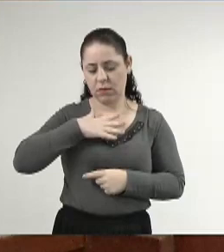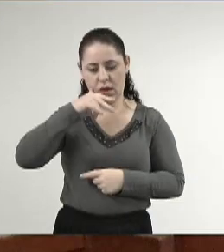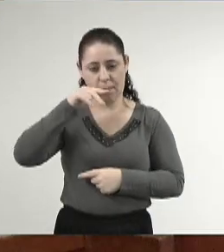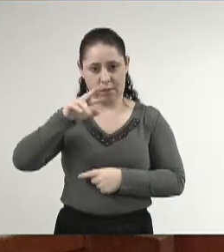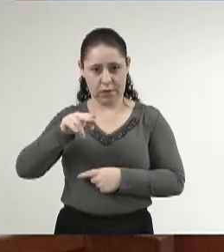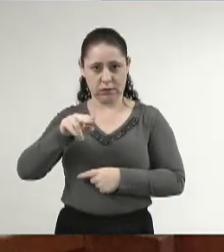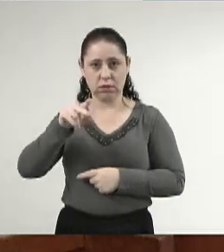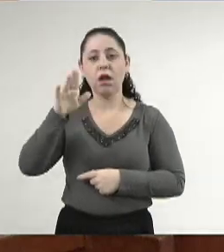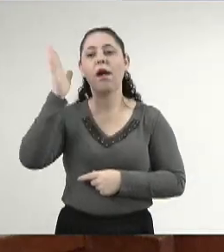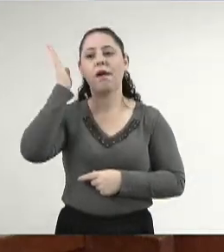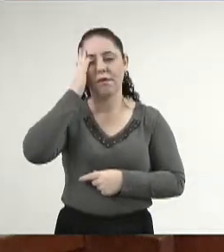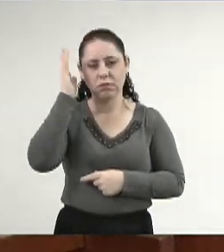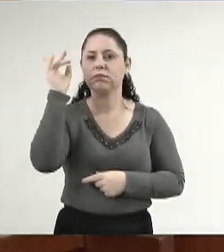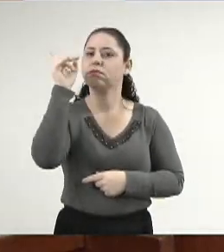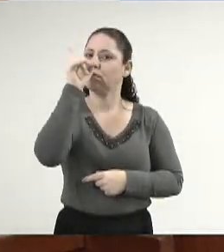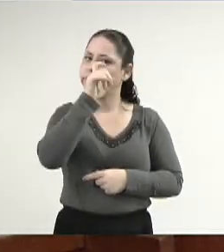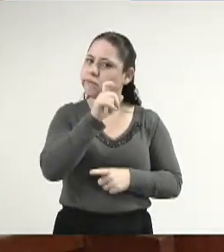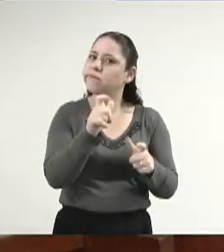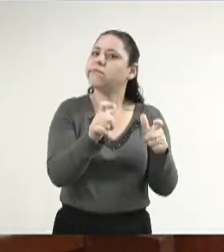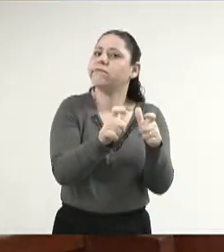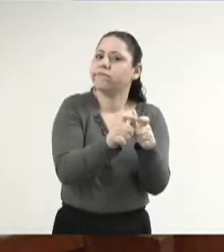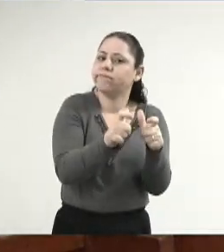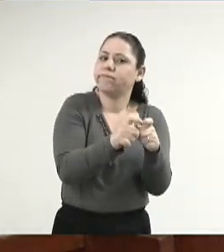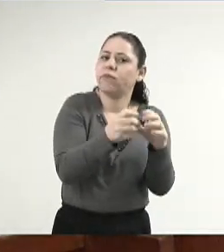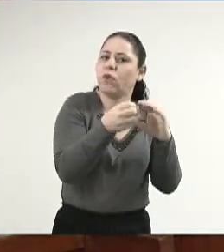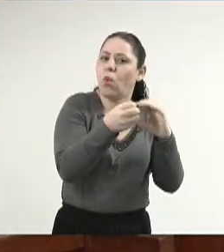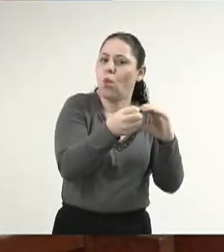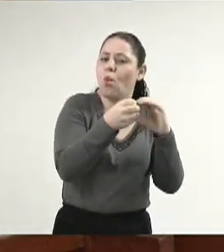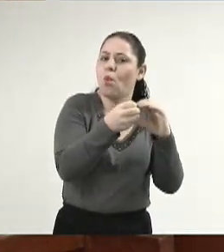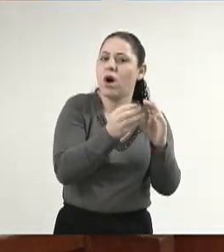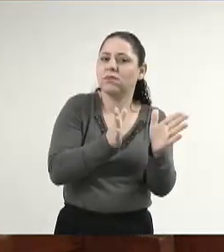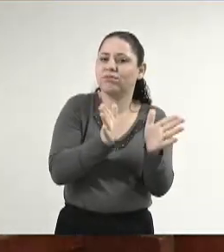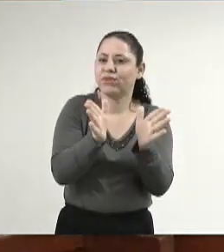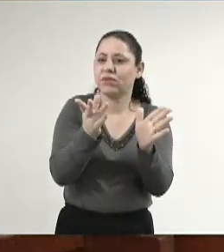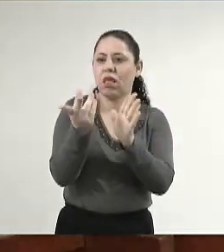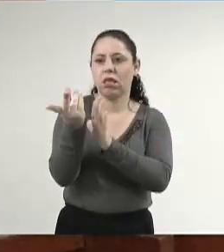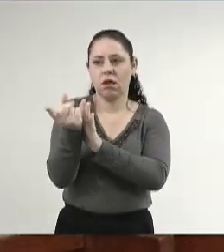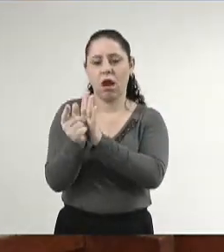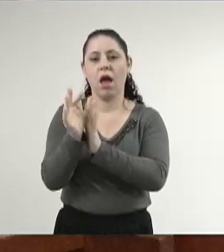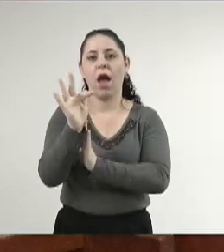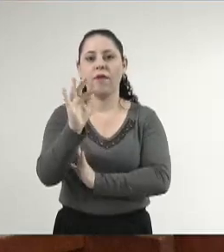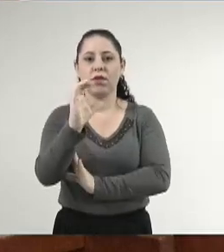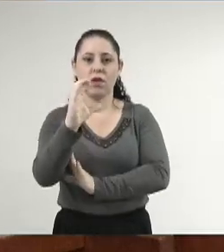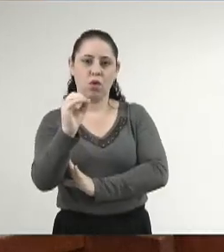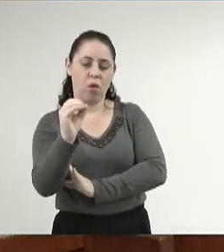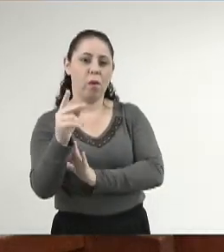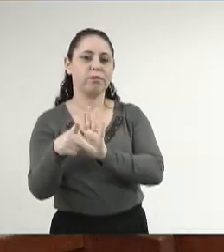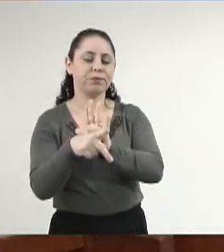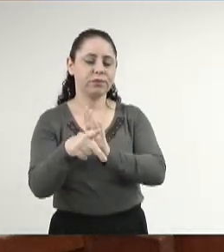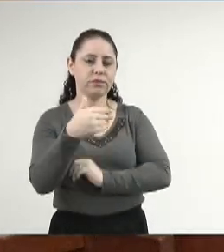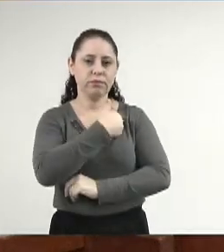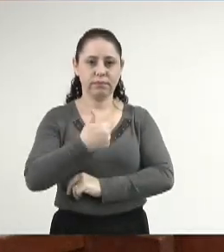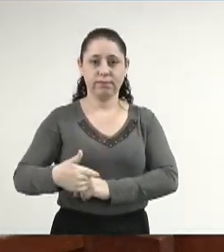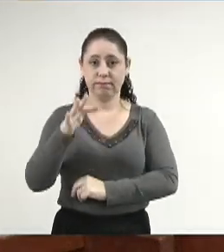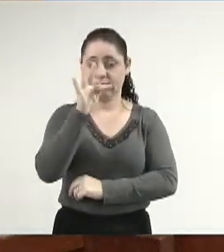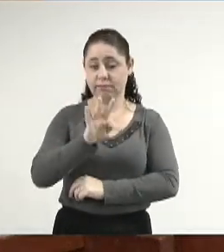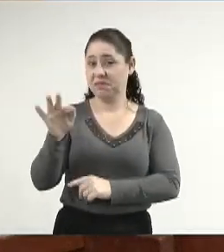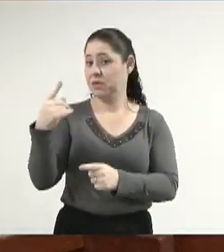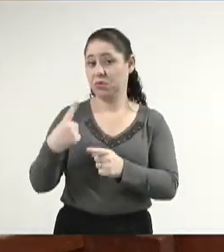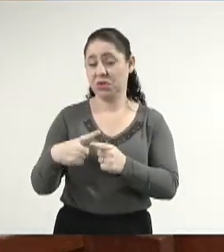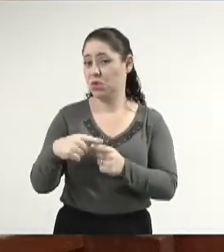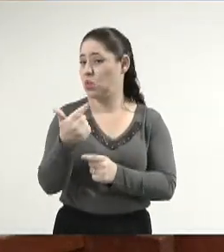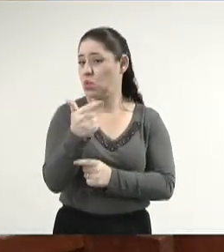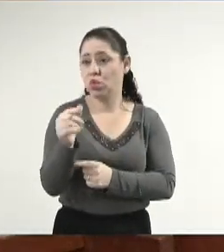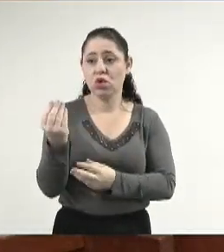sabem da dificuldade dos pequenos, inclusive, terem acesso a esse dinheiro do FCO, subsidiado pelo governo federal, porque não